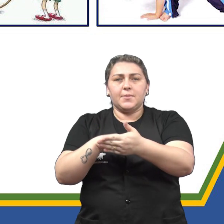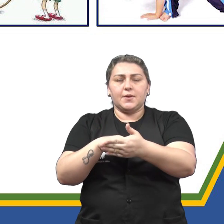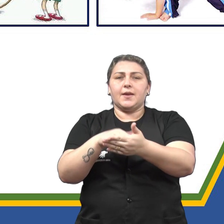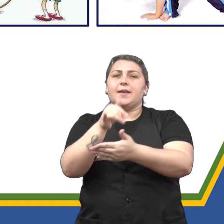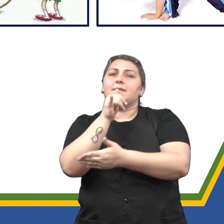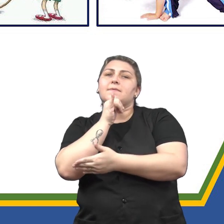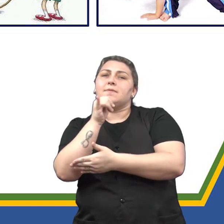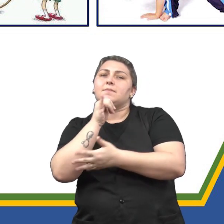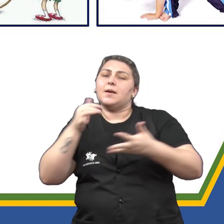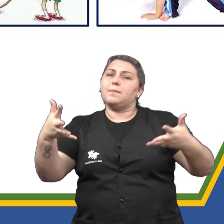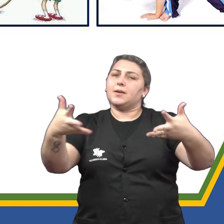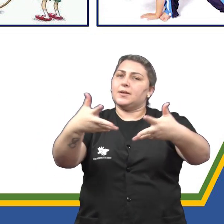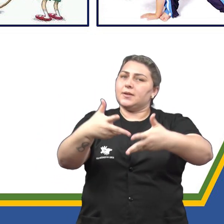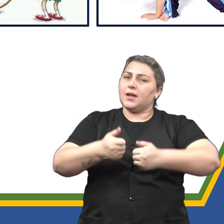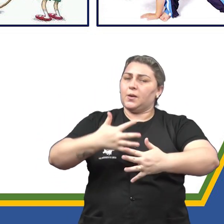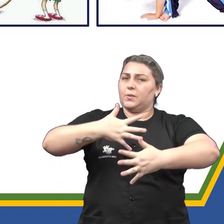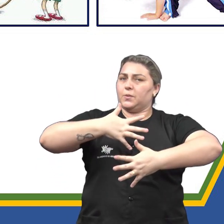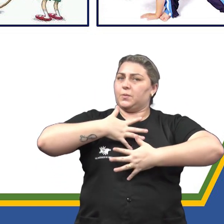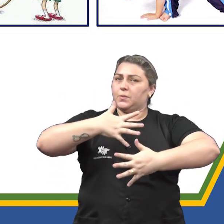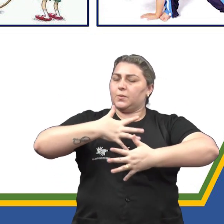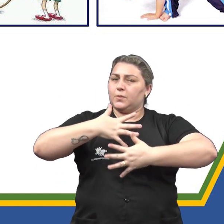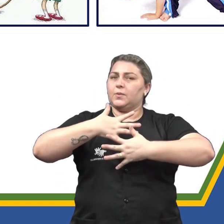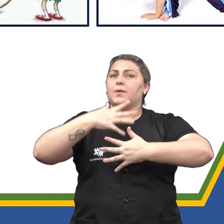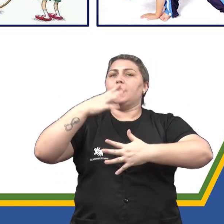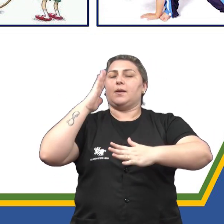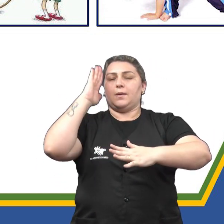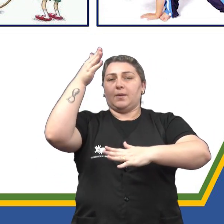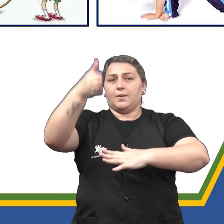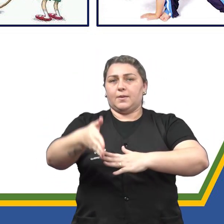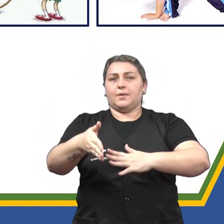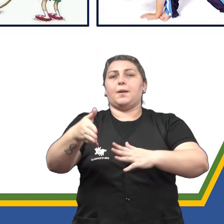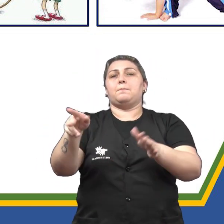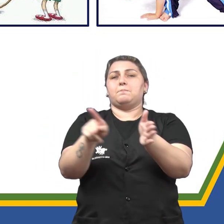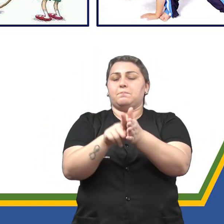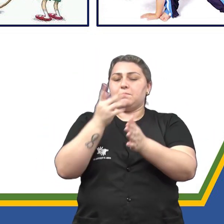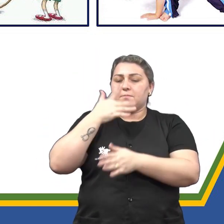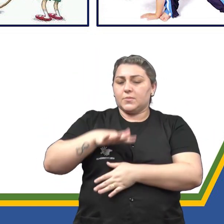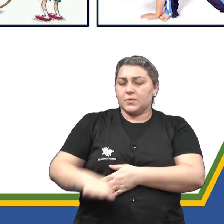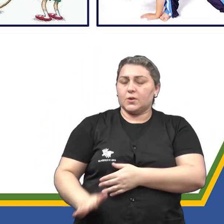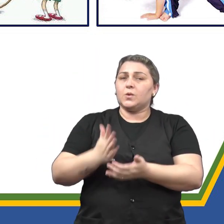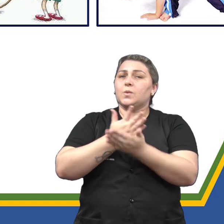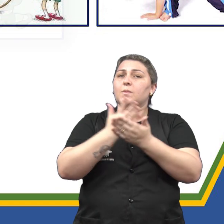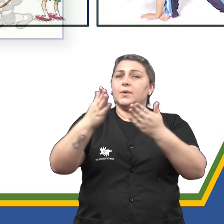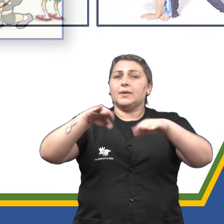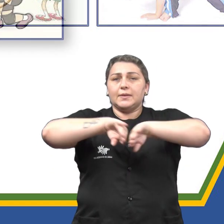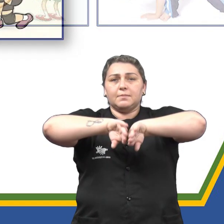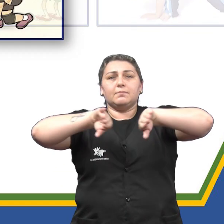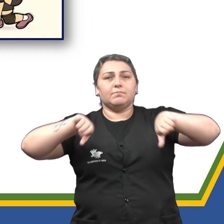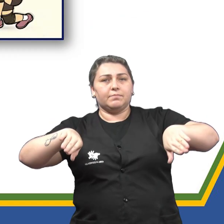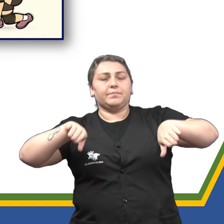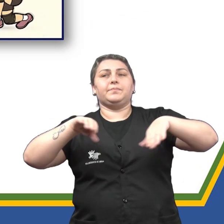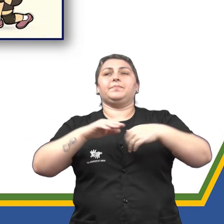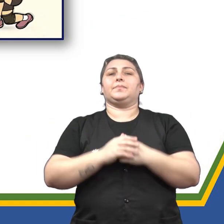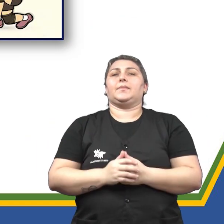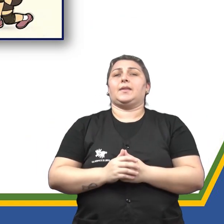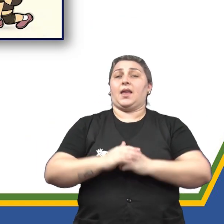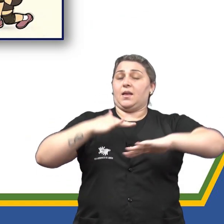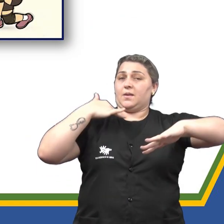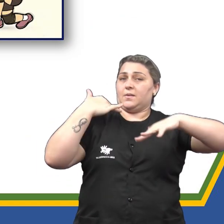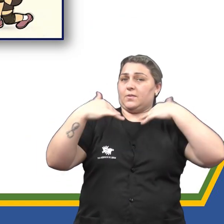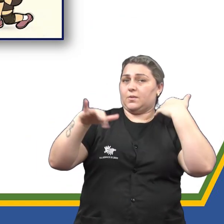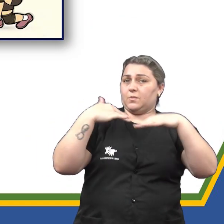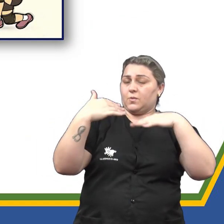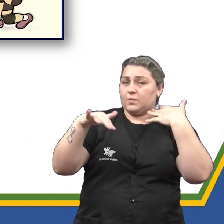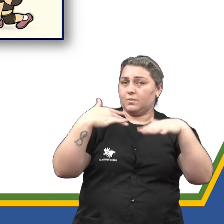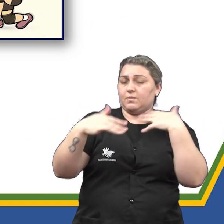habilidades motoras fundamentais dominadas pela criança, de início separadamente. Esses movimentos